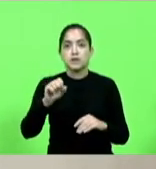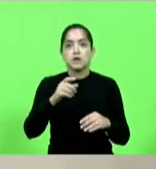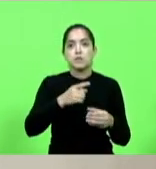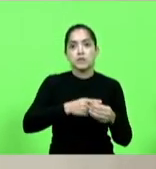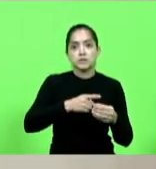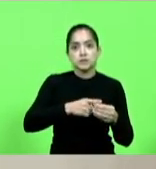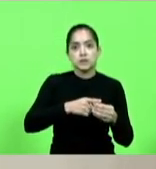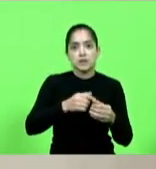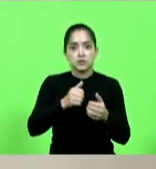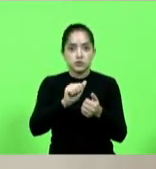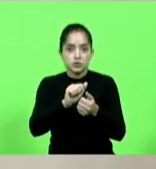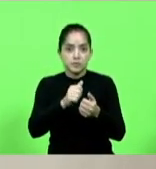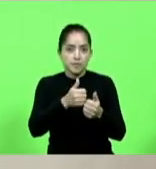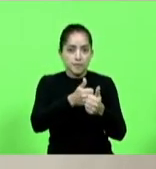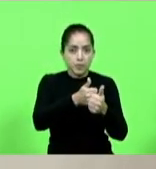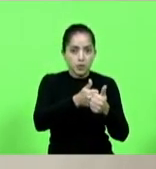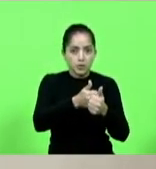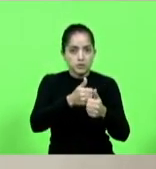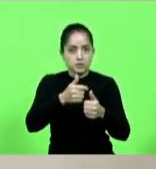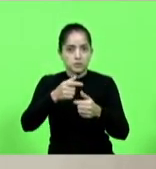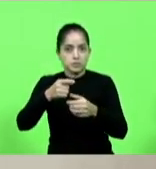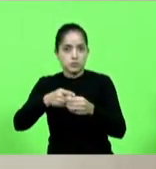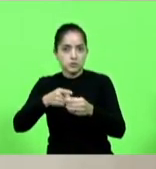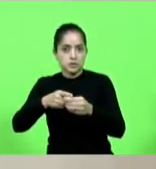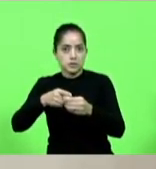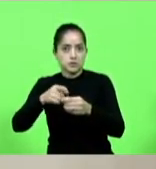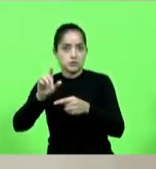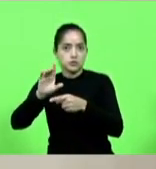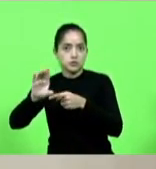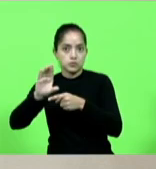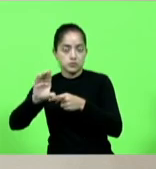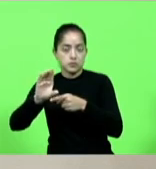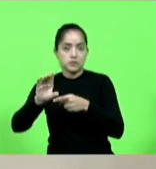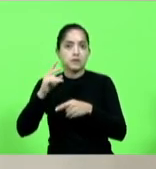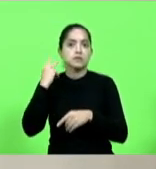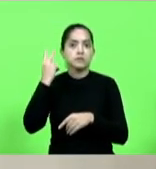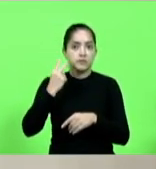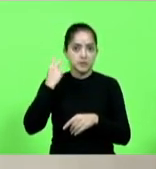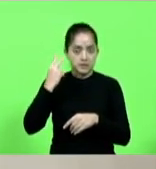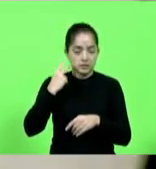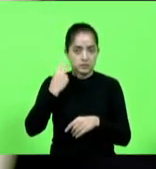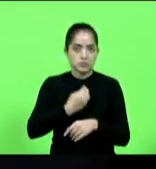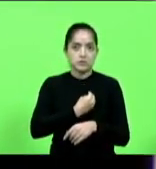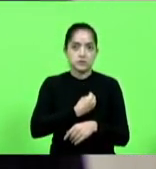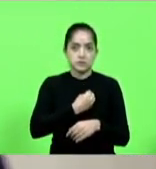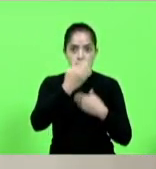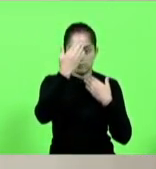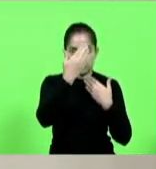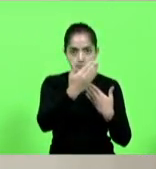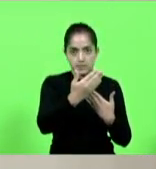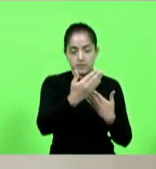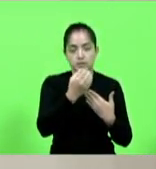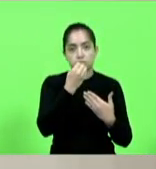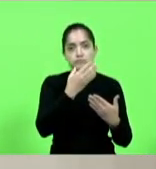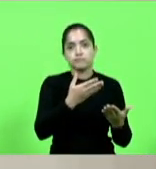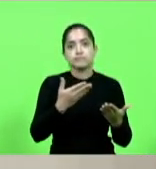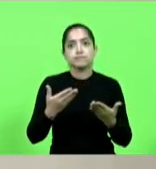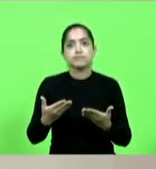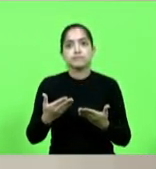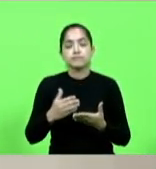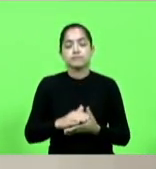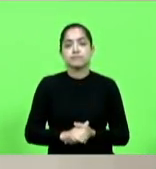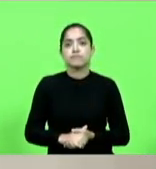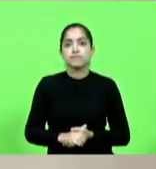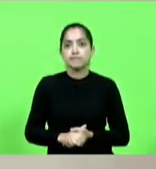Curitibanos Canuto bem como também os vereadores que estão aqui no plenário Obrigado pela visita Sintam